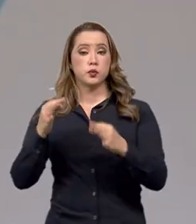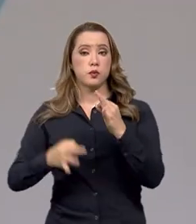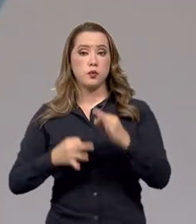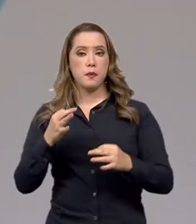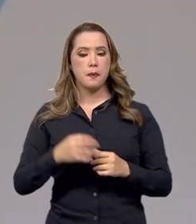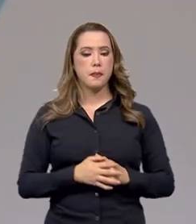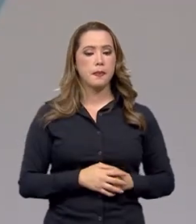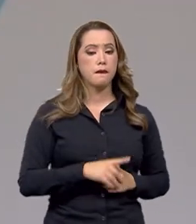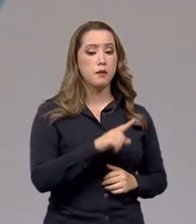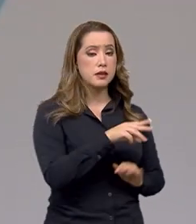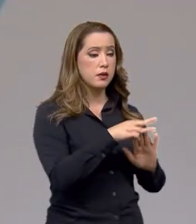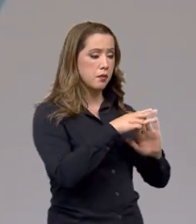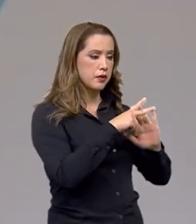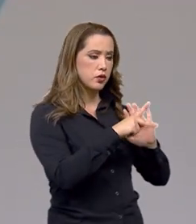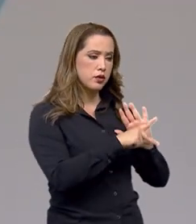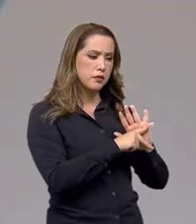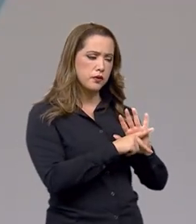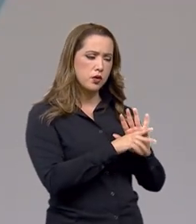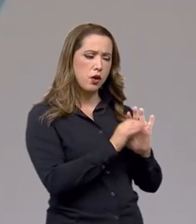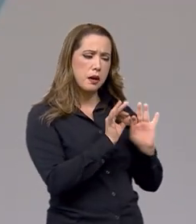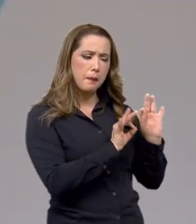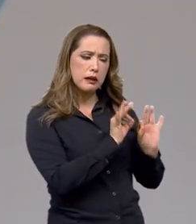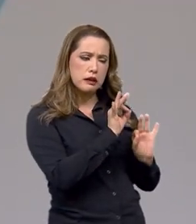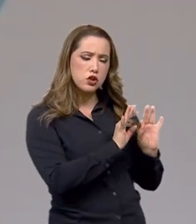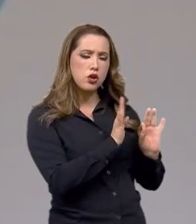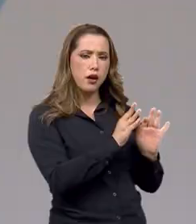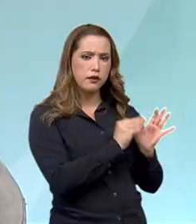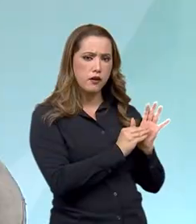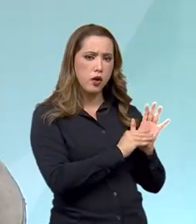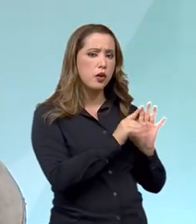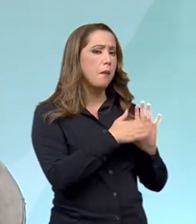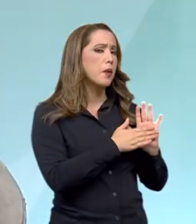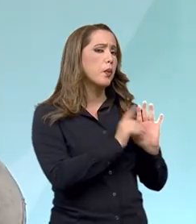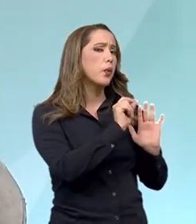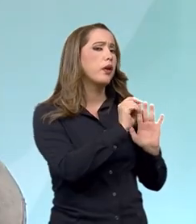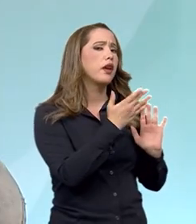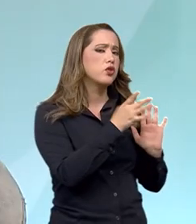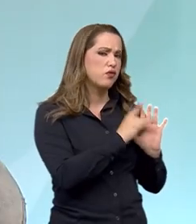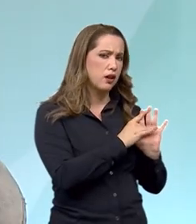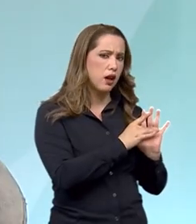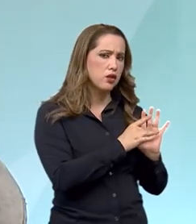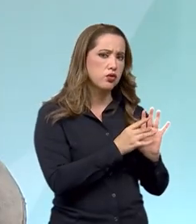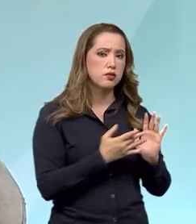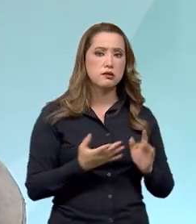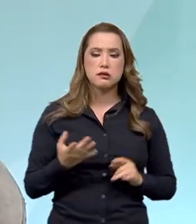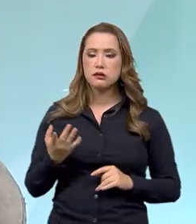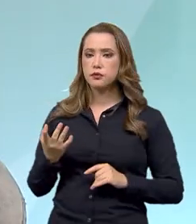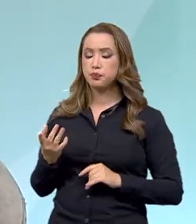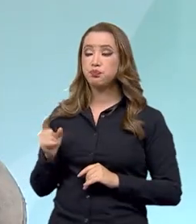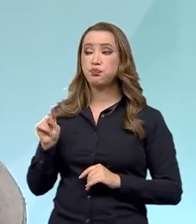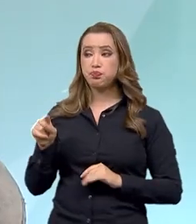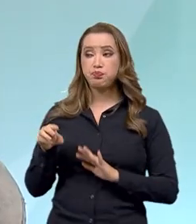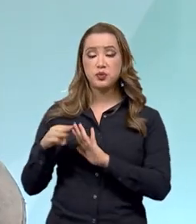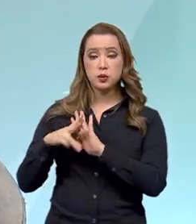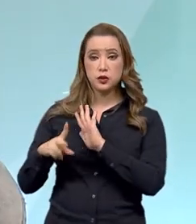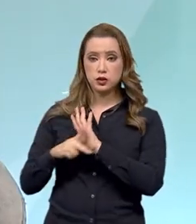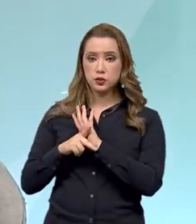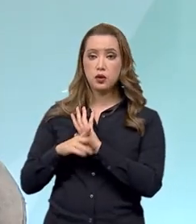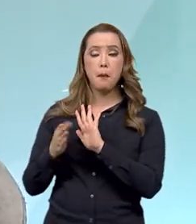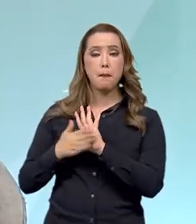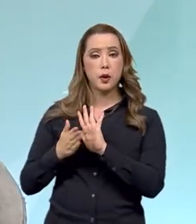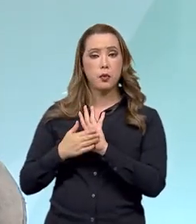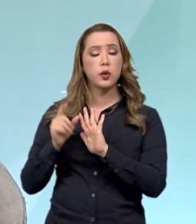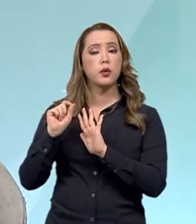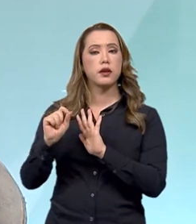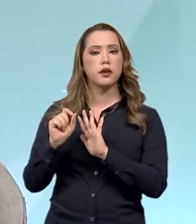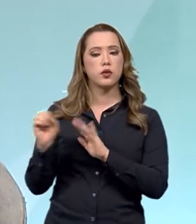importante dizer. Mas é uma medida provisória que está sendo gestada. O ela vai propor na prática? Ela vai propor na prática um novo, a nossa ideia, primeiro, é